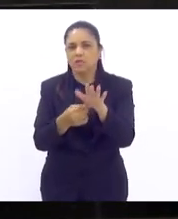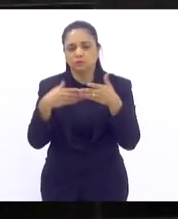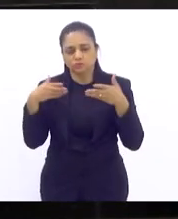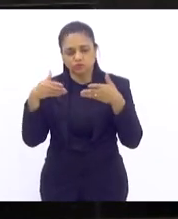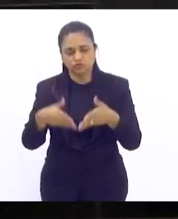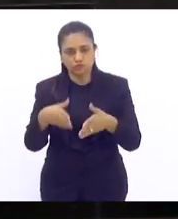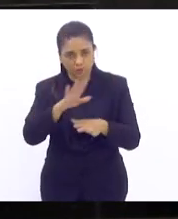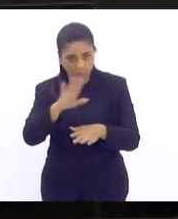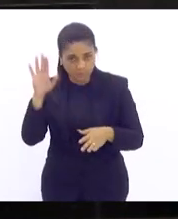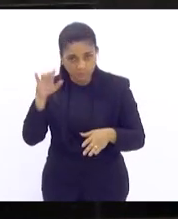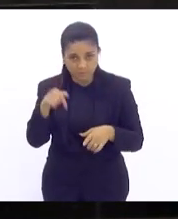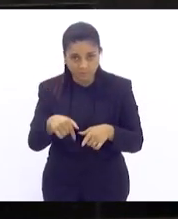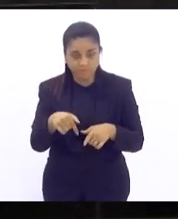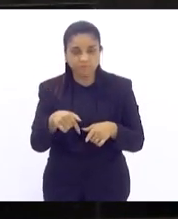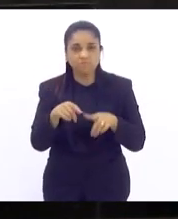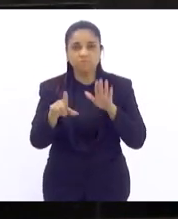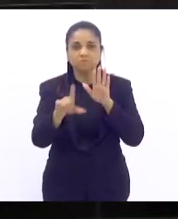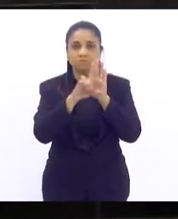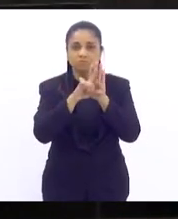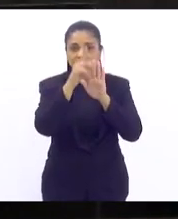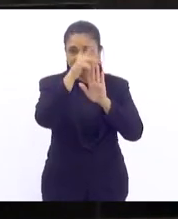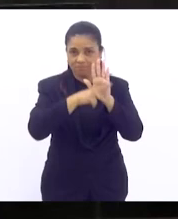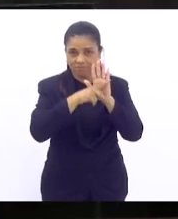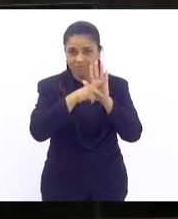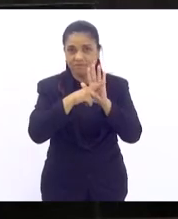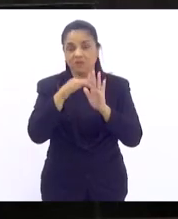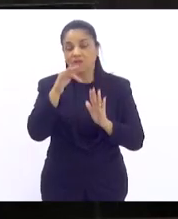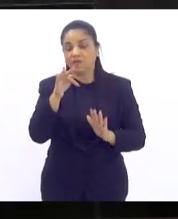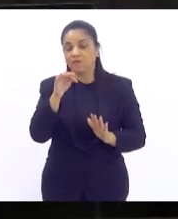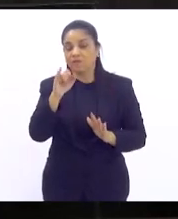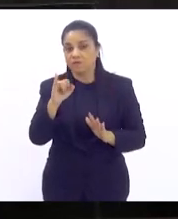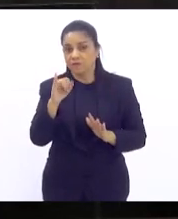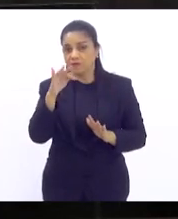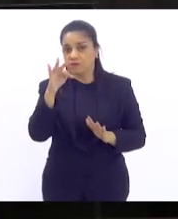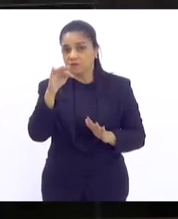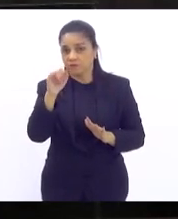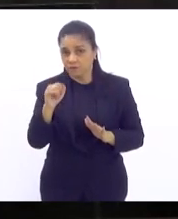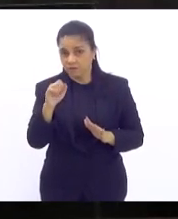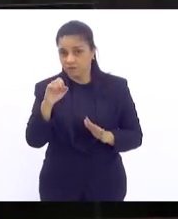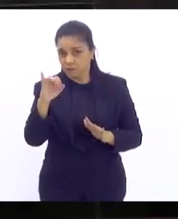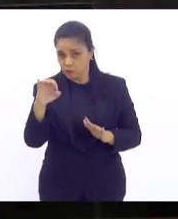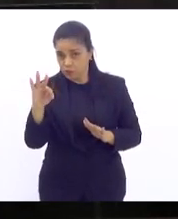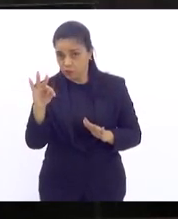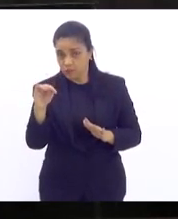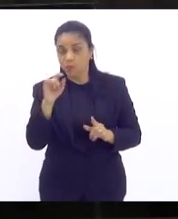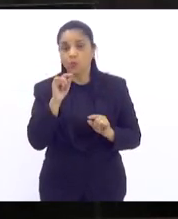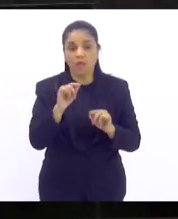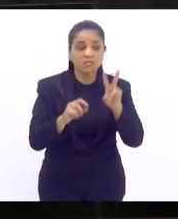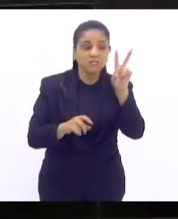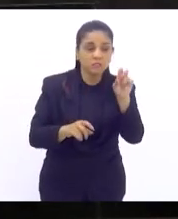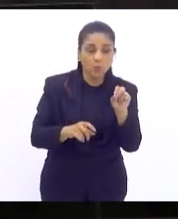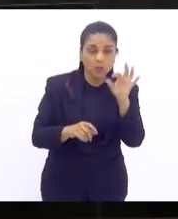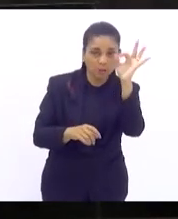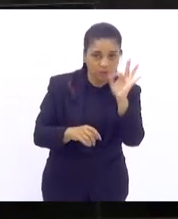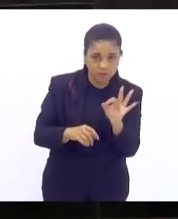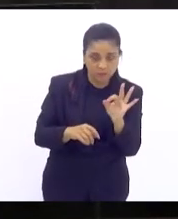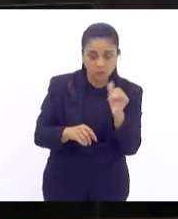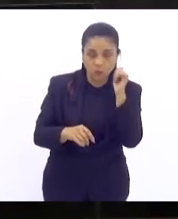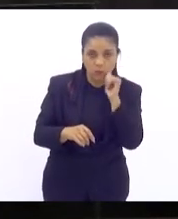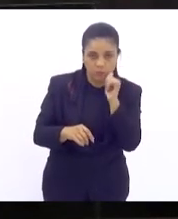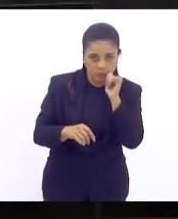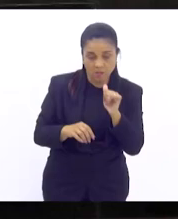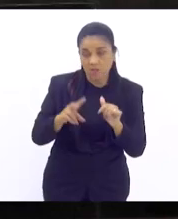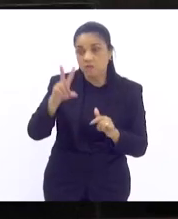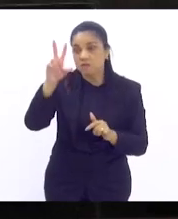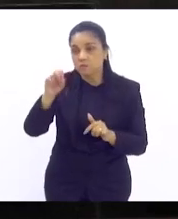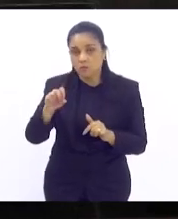projeto de lei que a gente apelidou de 50-50, que era justamente ter 50, 50% de homens e mulheres. Claro, o